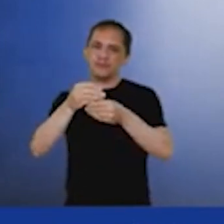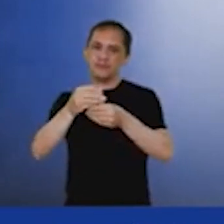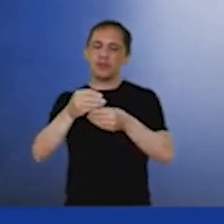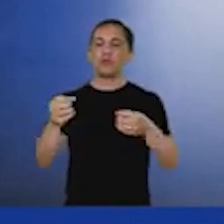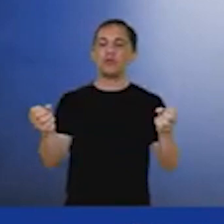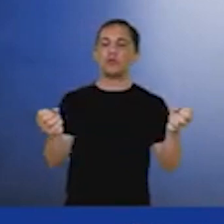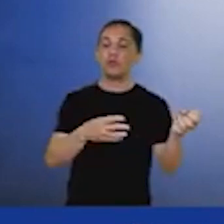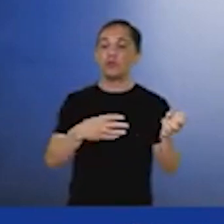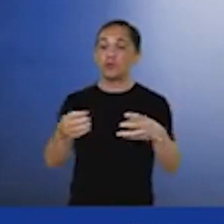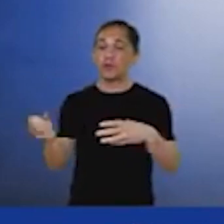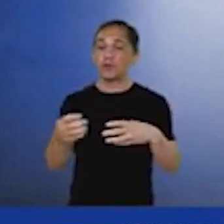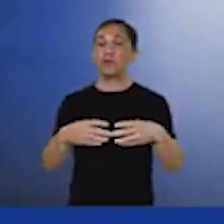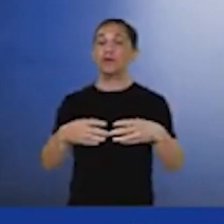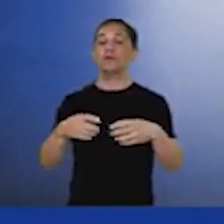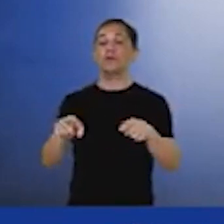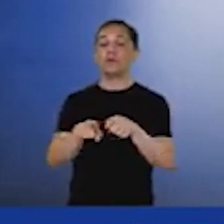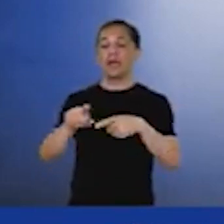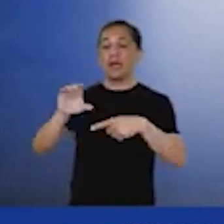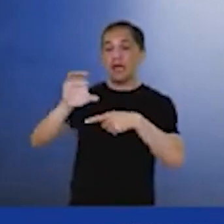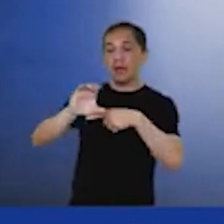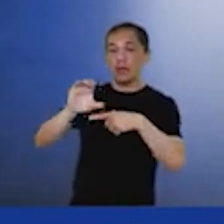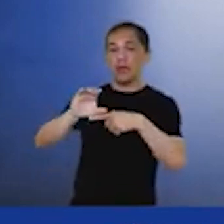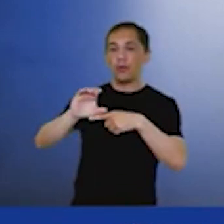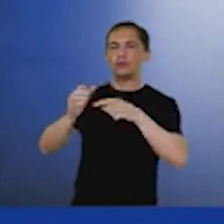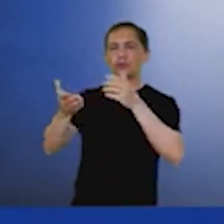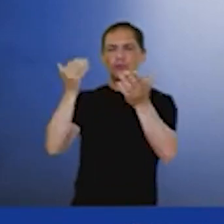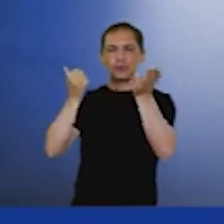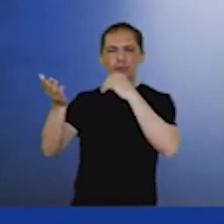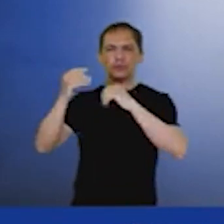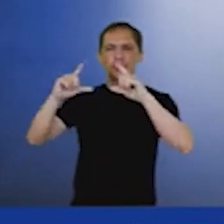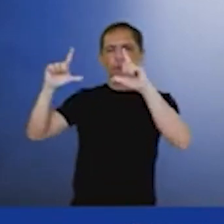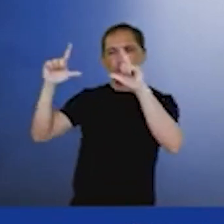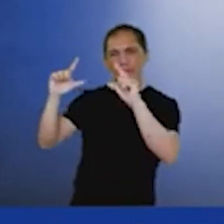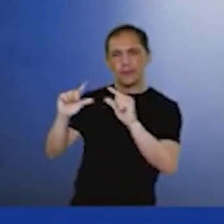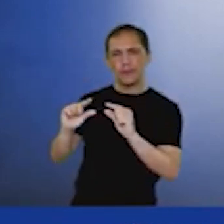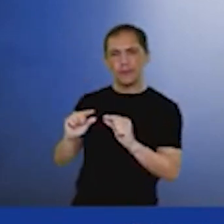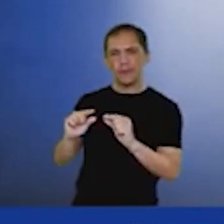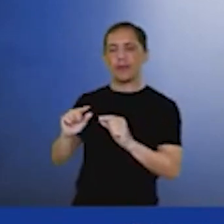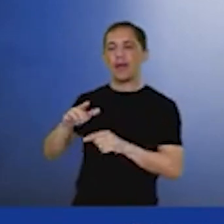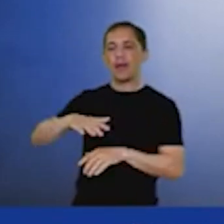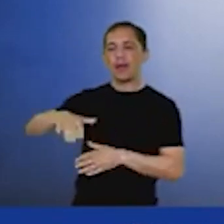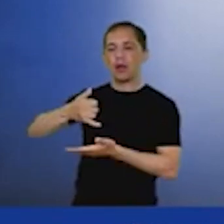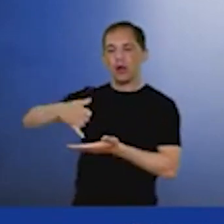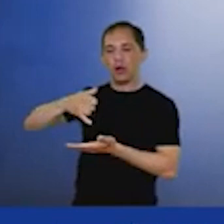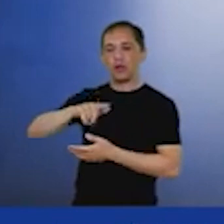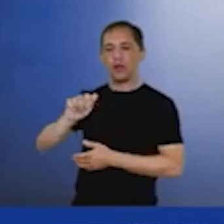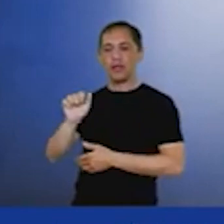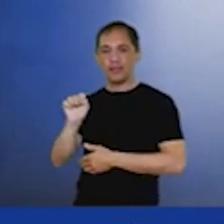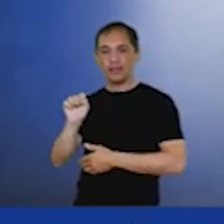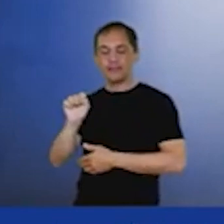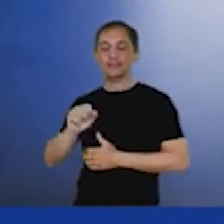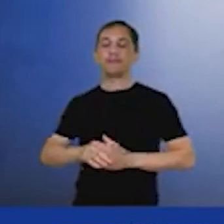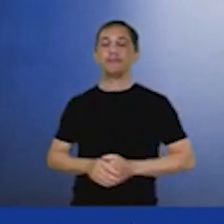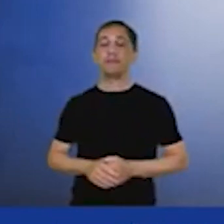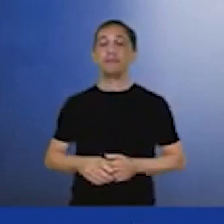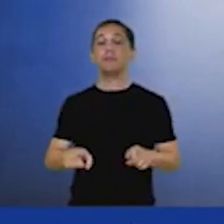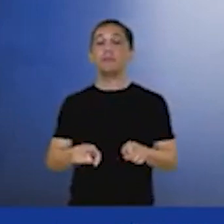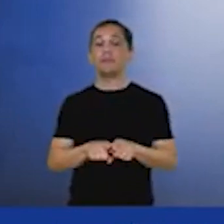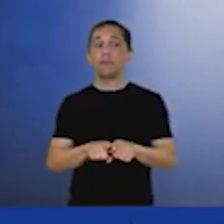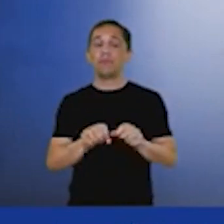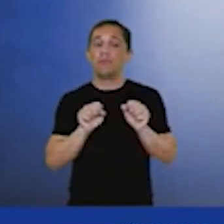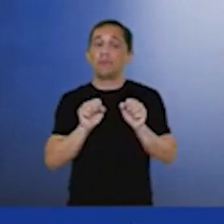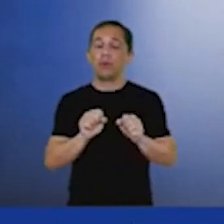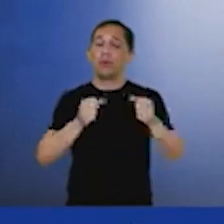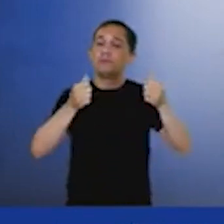inovações e descarbonização do setor de óleo e gás. Mas eu queria que vocês também pontuassem como que está